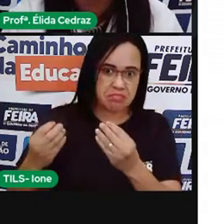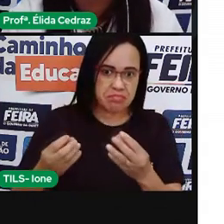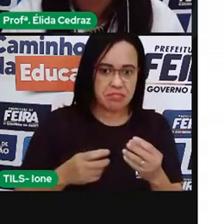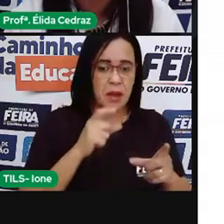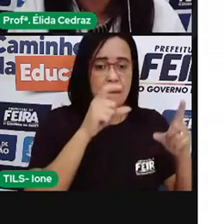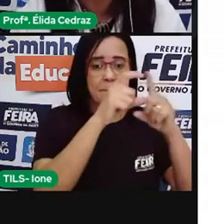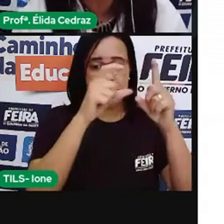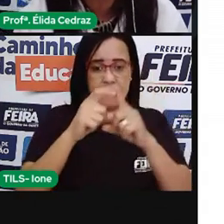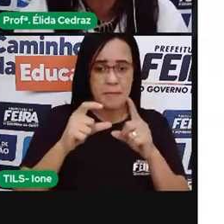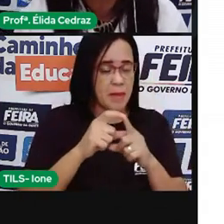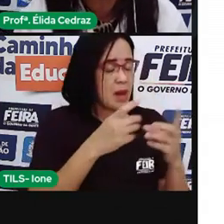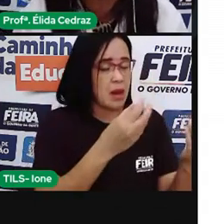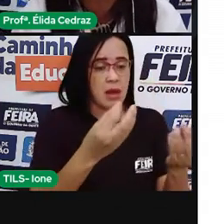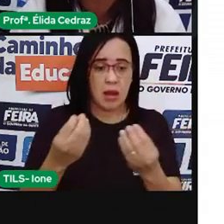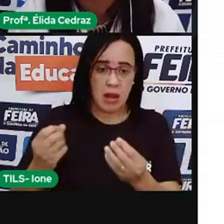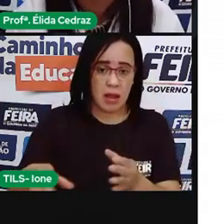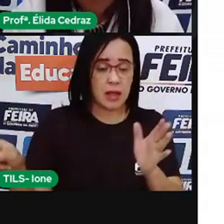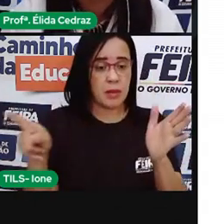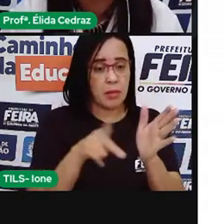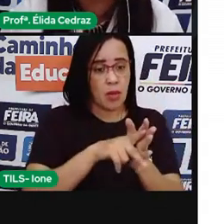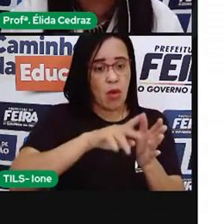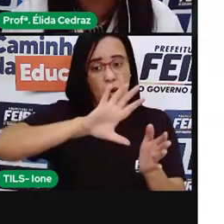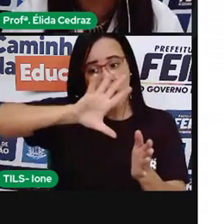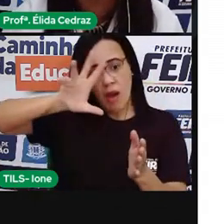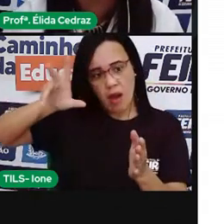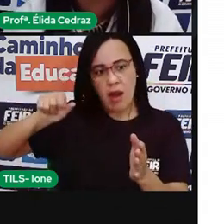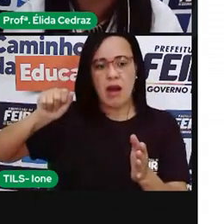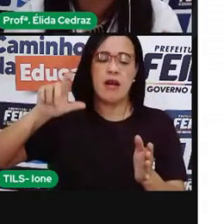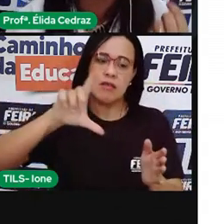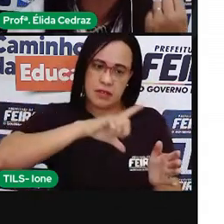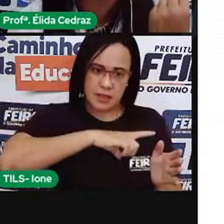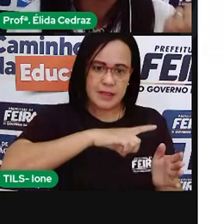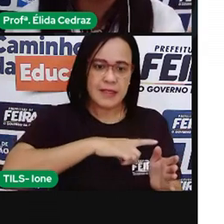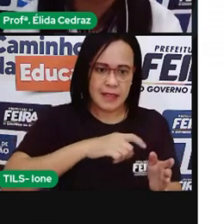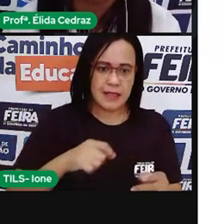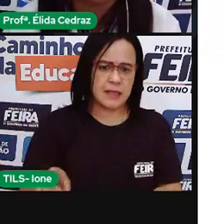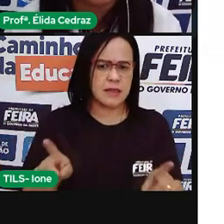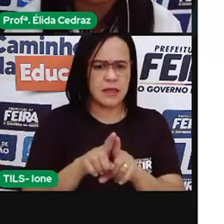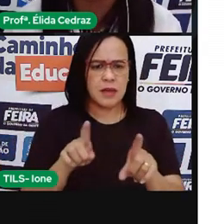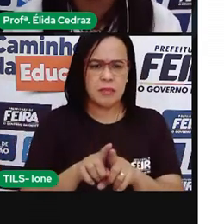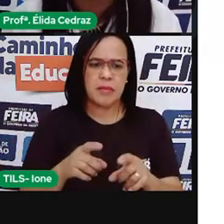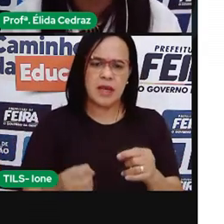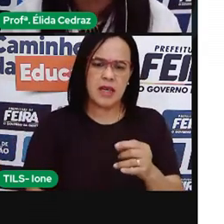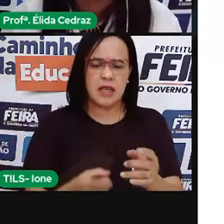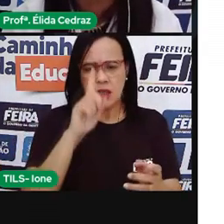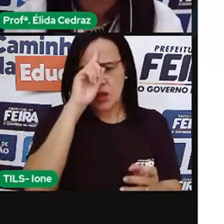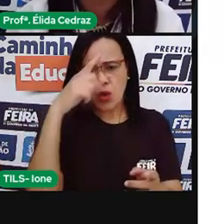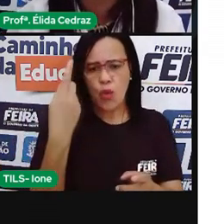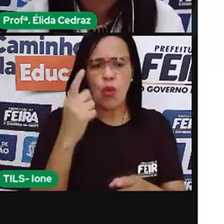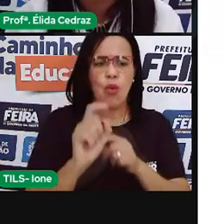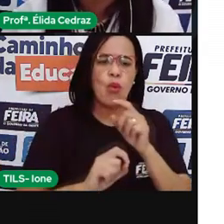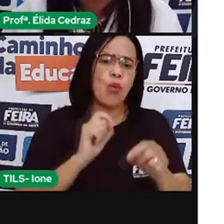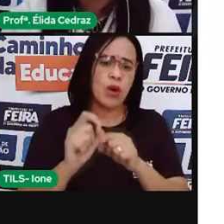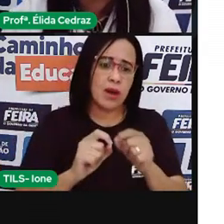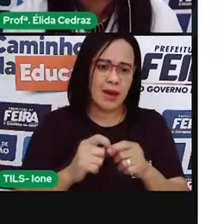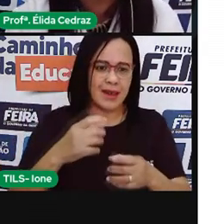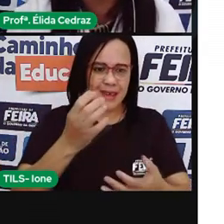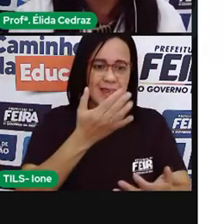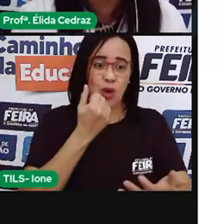palavras de origem africana. Trouxeram e reinventaram a culinária